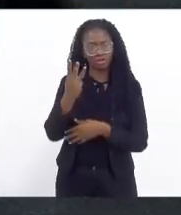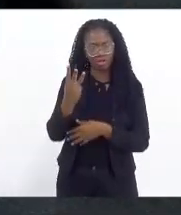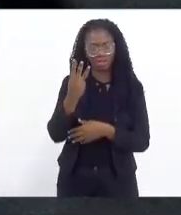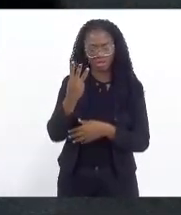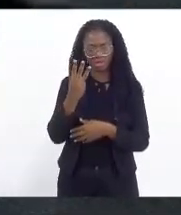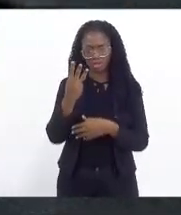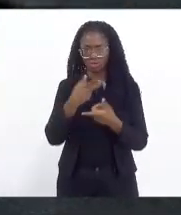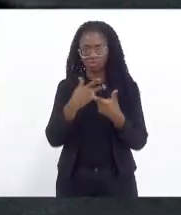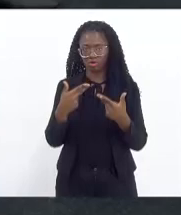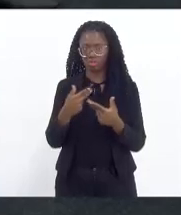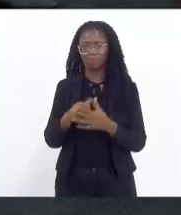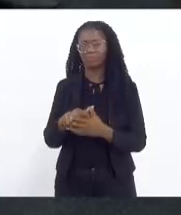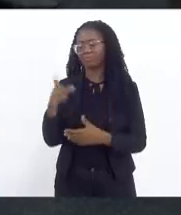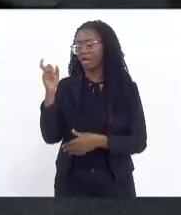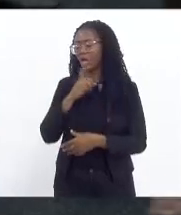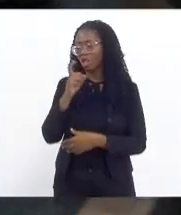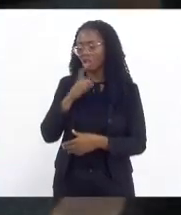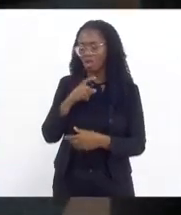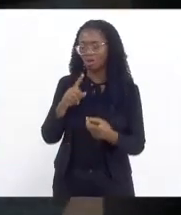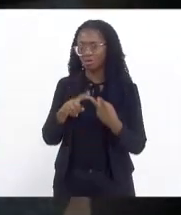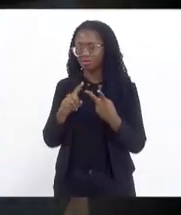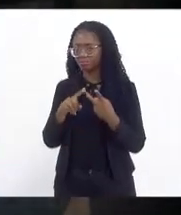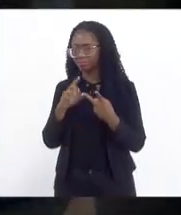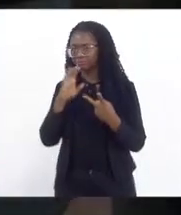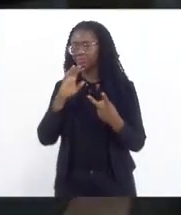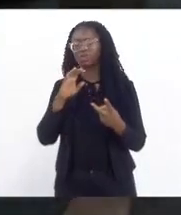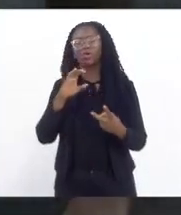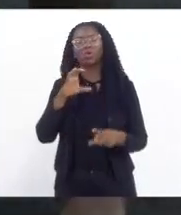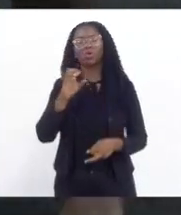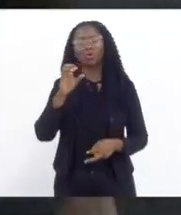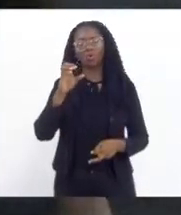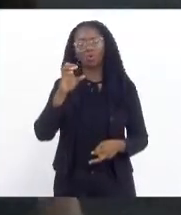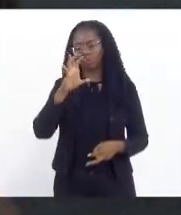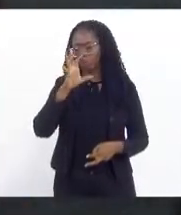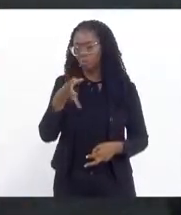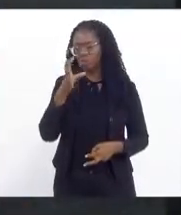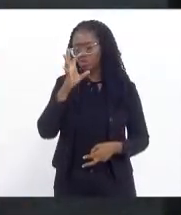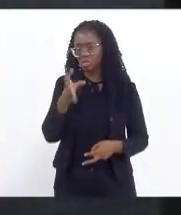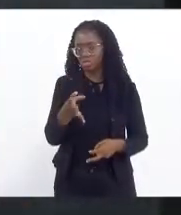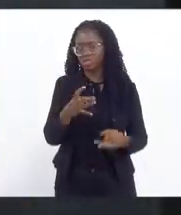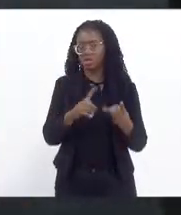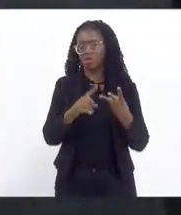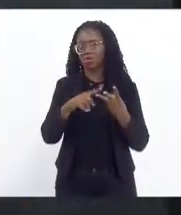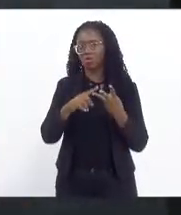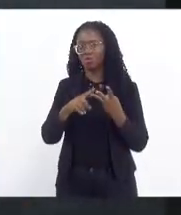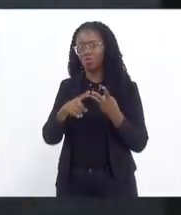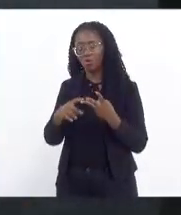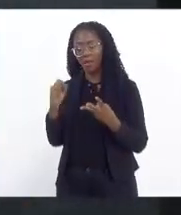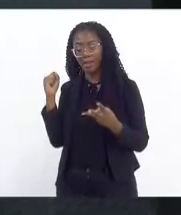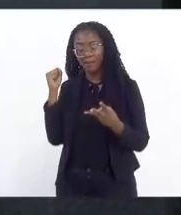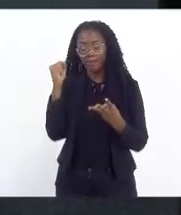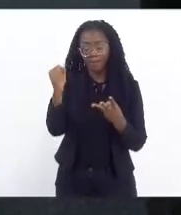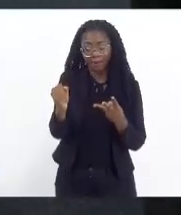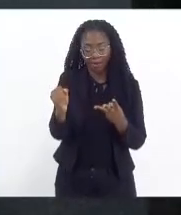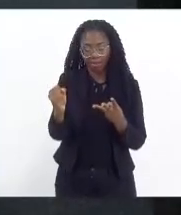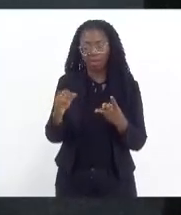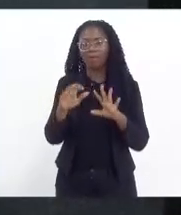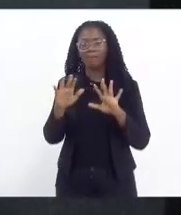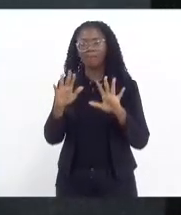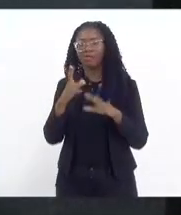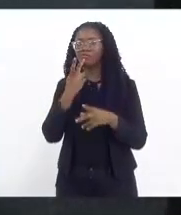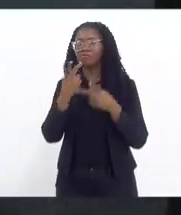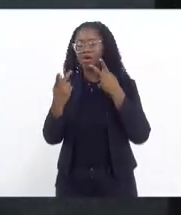a calúnia, o constrangimento ilegal e o homicídio. Mas falando sobre feminicídio, que é o